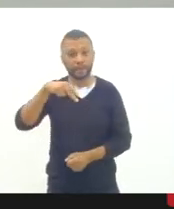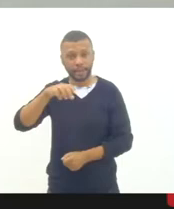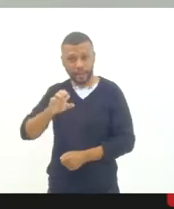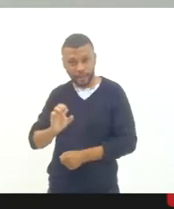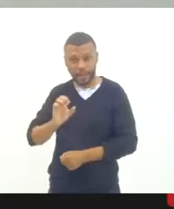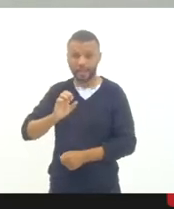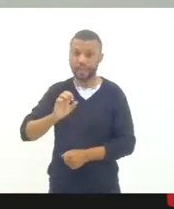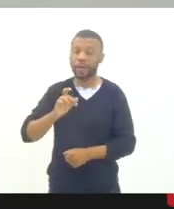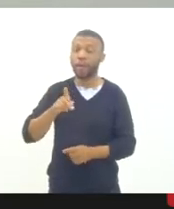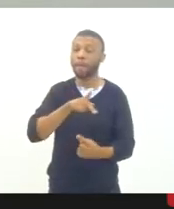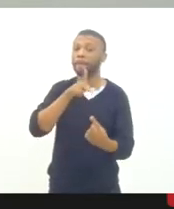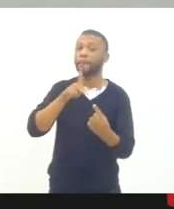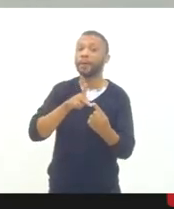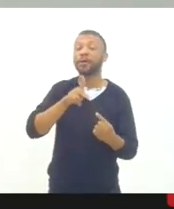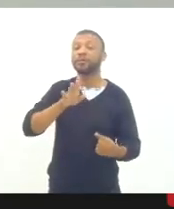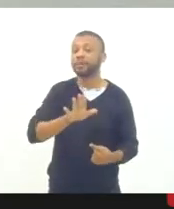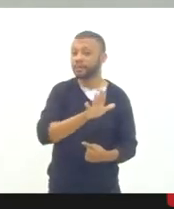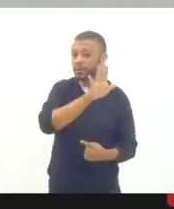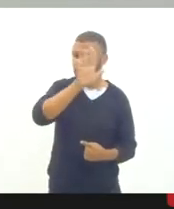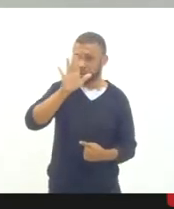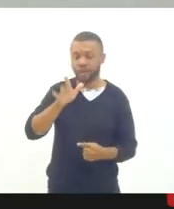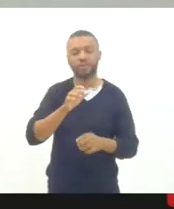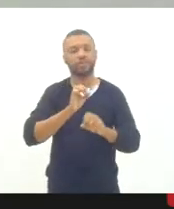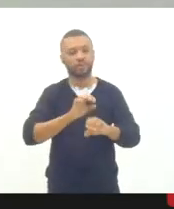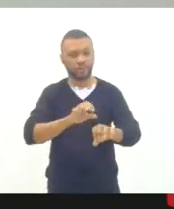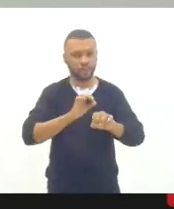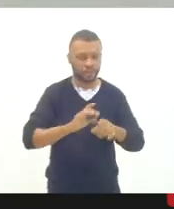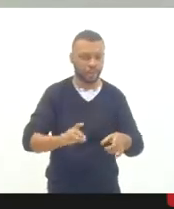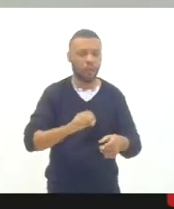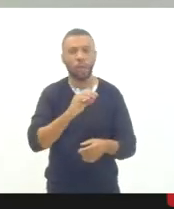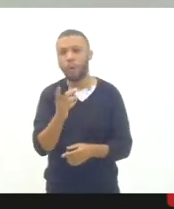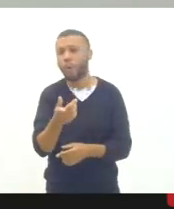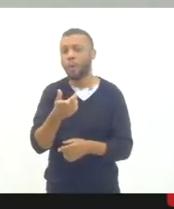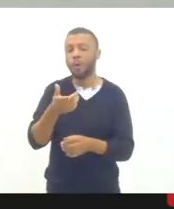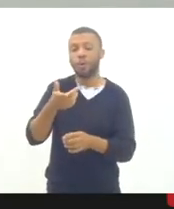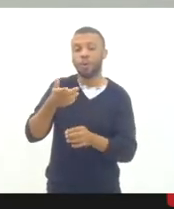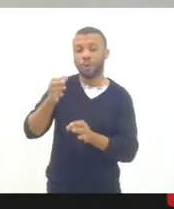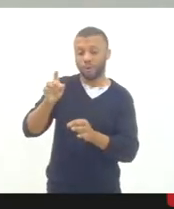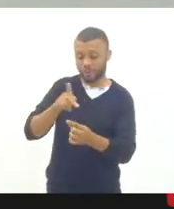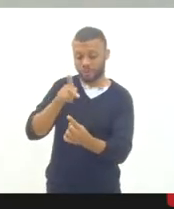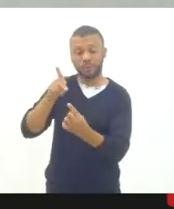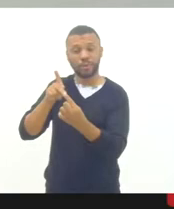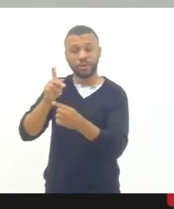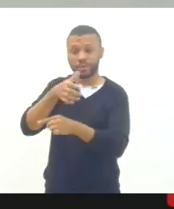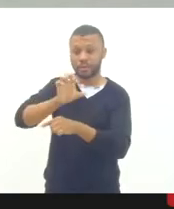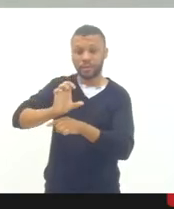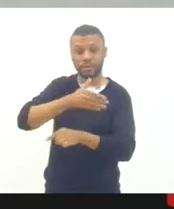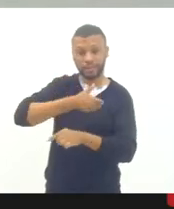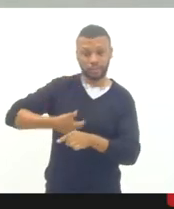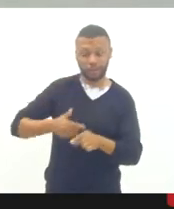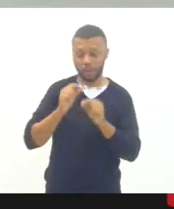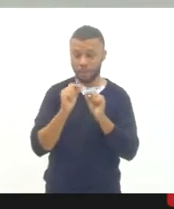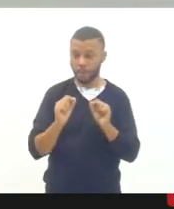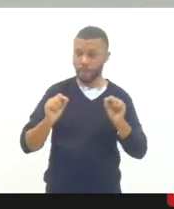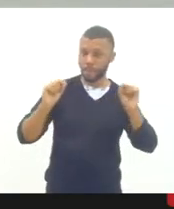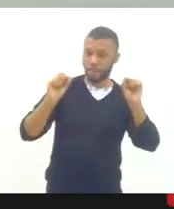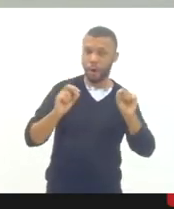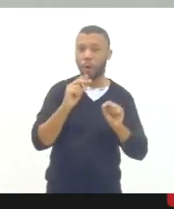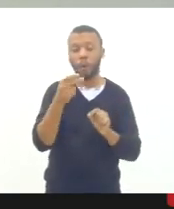ou os planos estaduais e municipais de educação, nós não conseguimos materializar